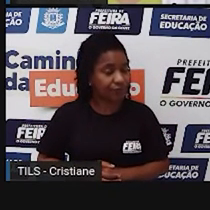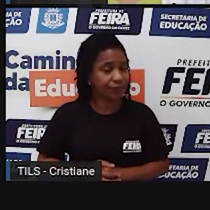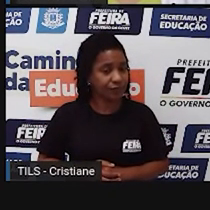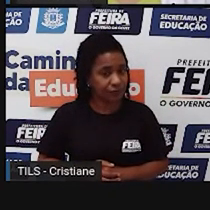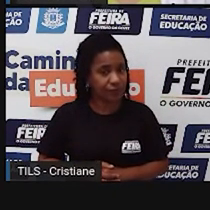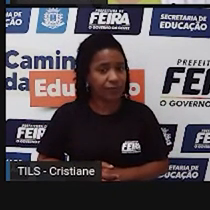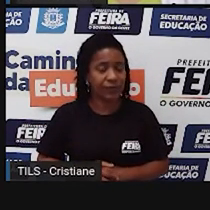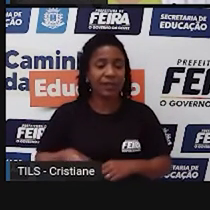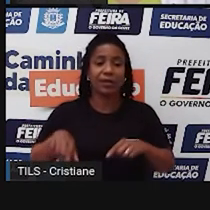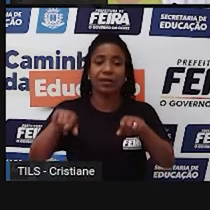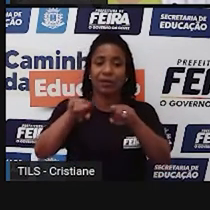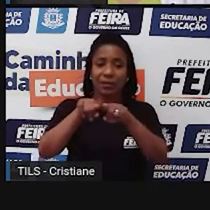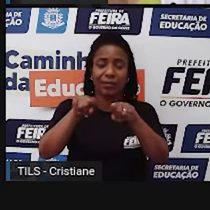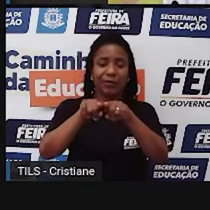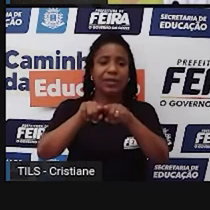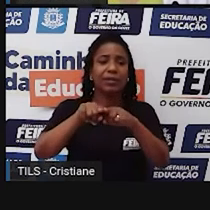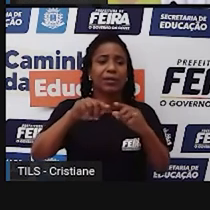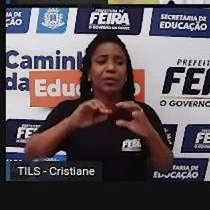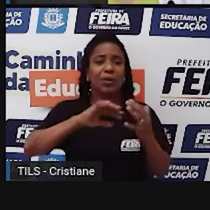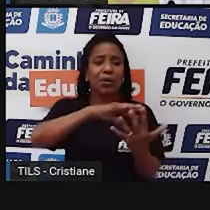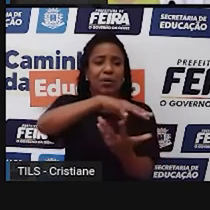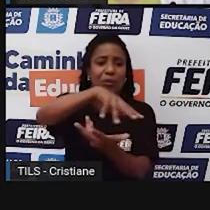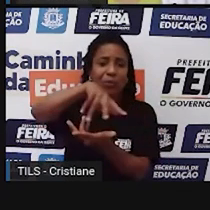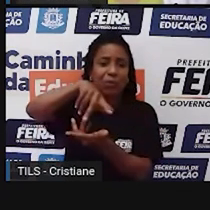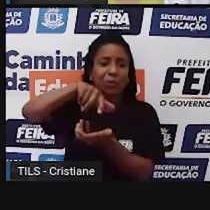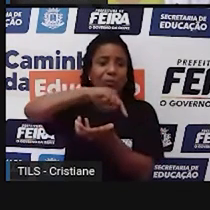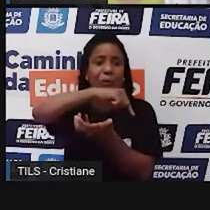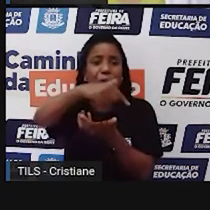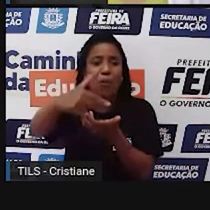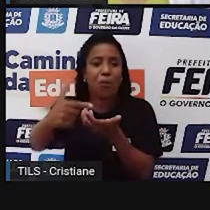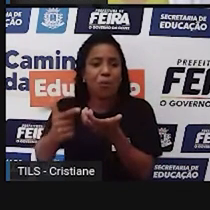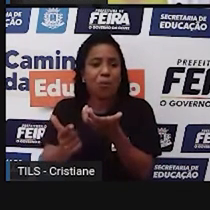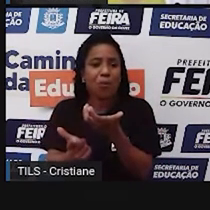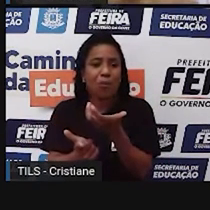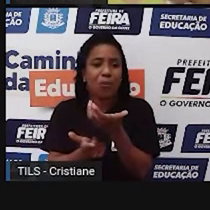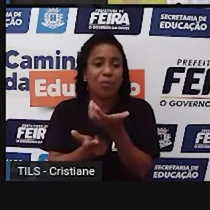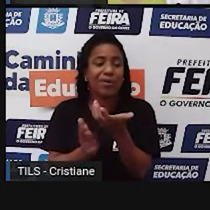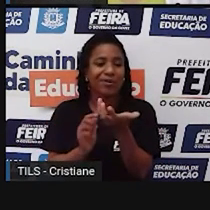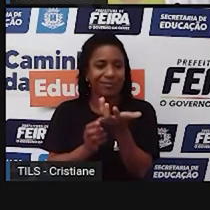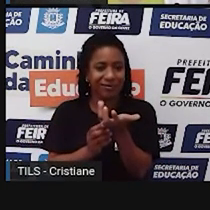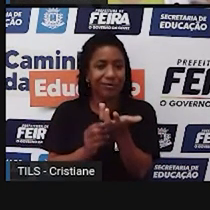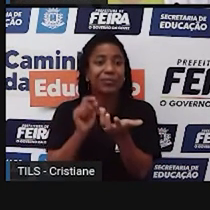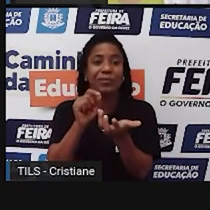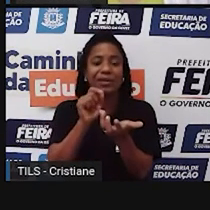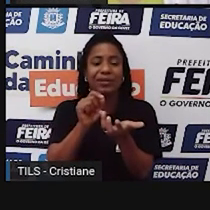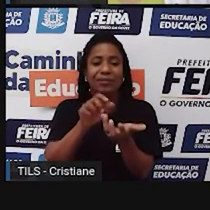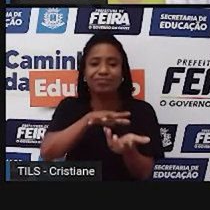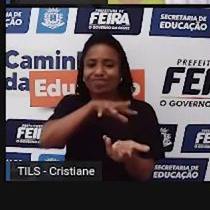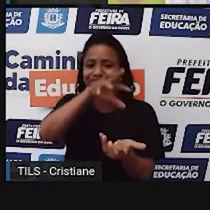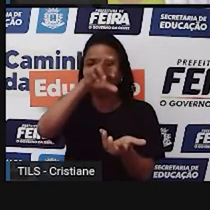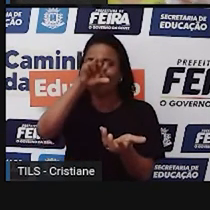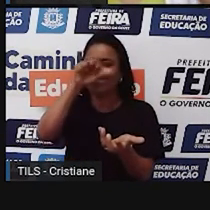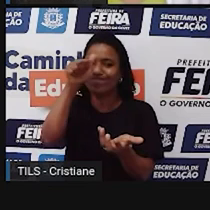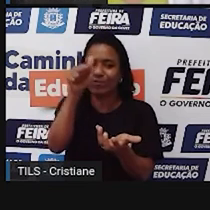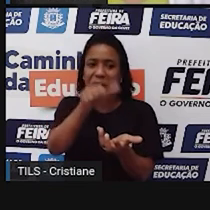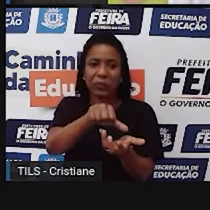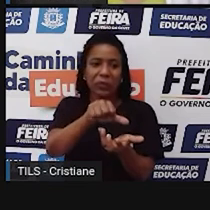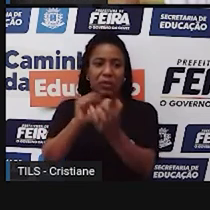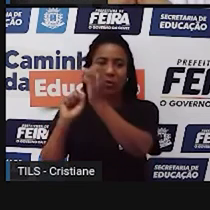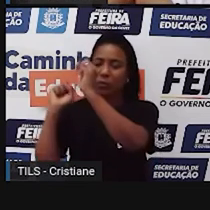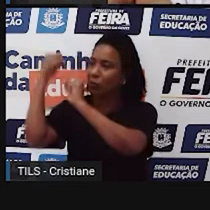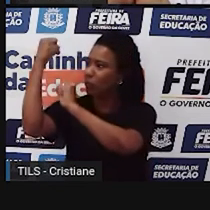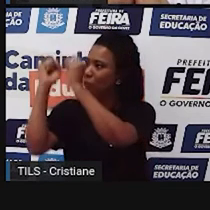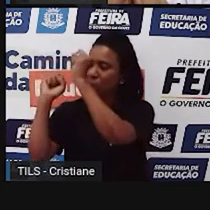dos carros, das queimagens, uma série de coisas, a poluição atmosférica é que a gente lança uma grande quantidade de gases tóxicos, né? De